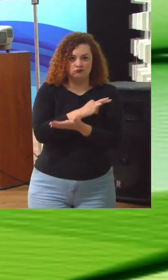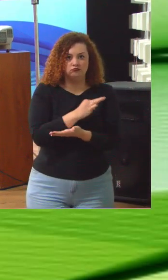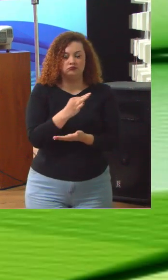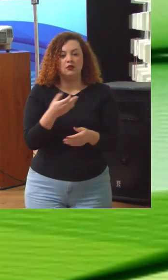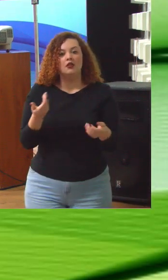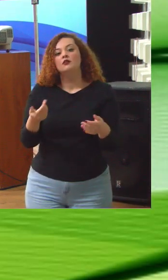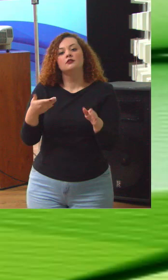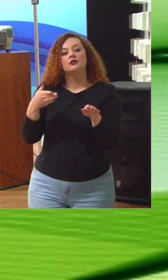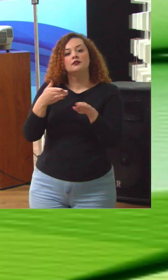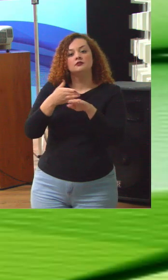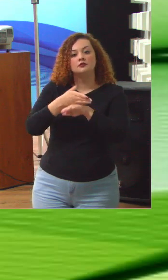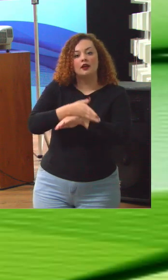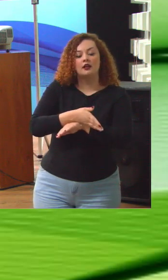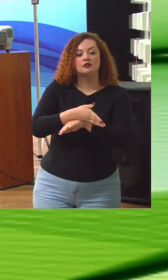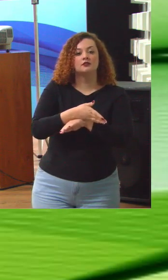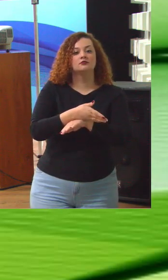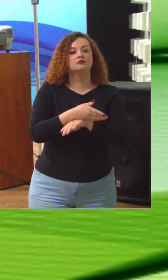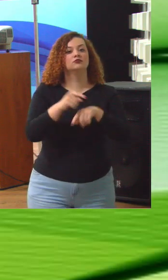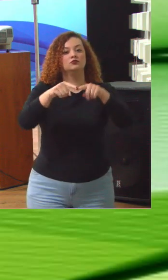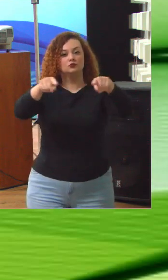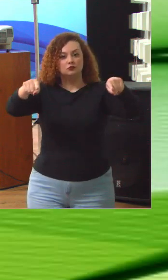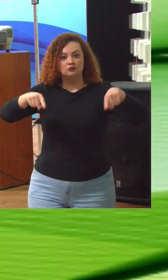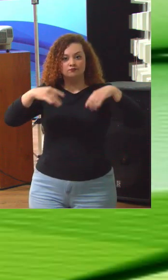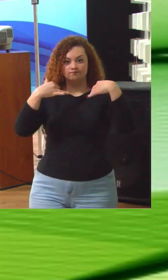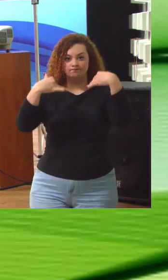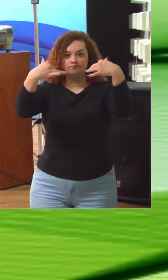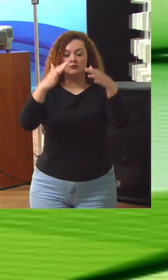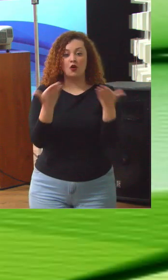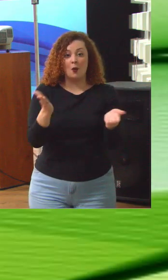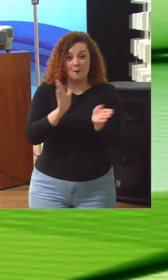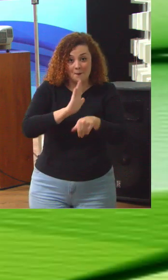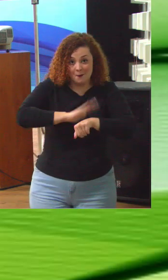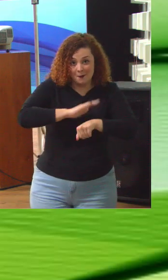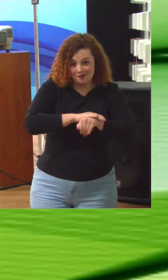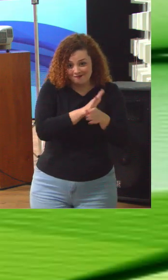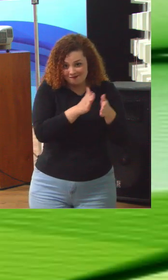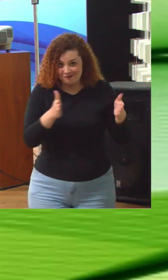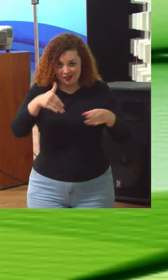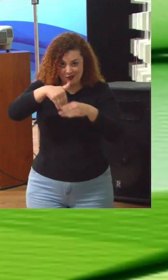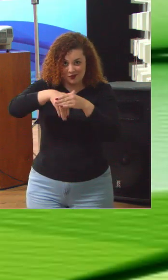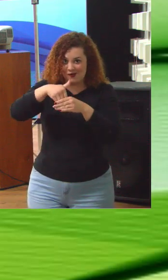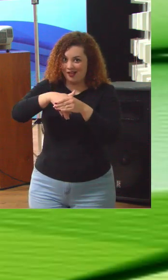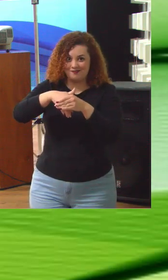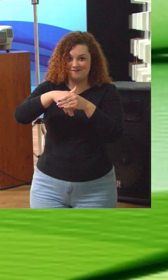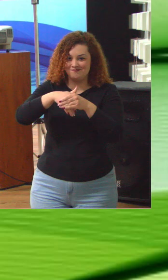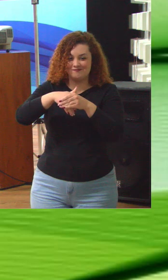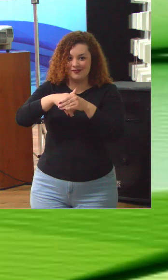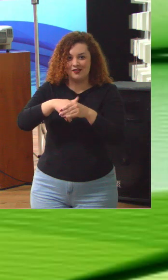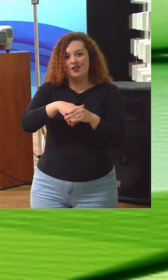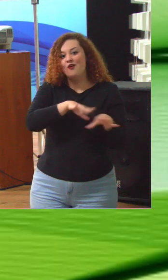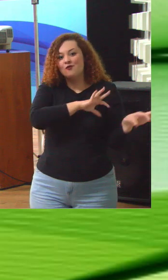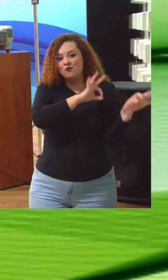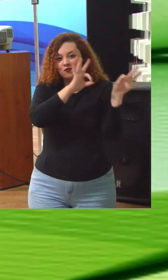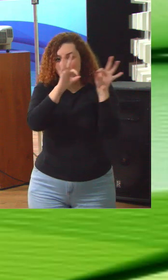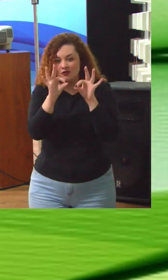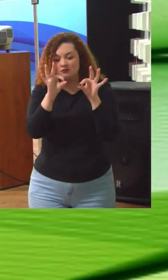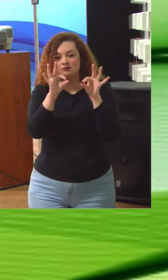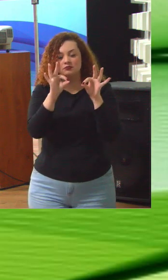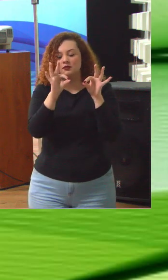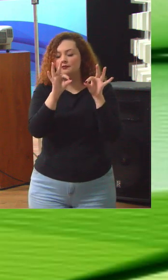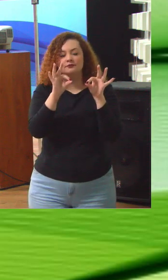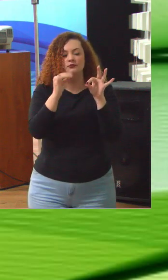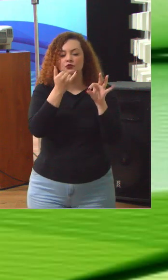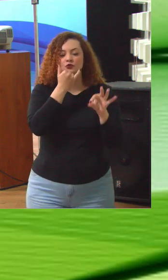E, devido às vedações do período eleitoral, essa palestra não será transmitida via web, mas será